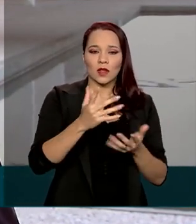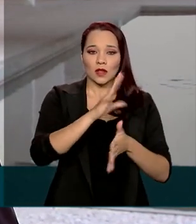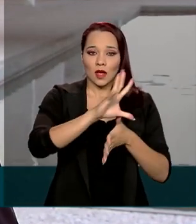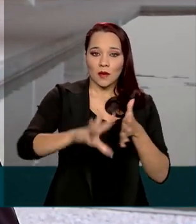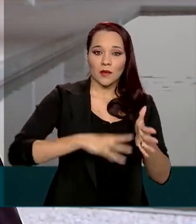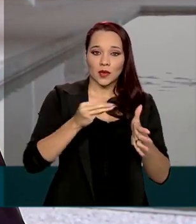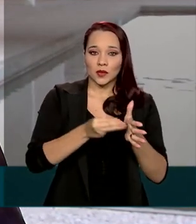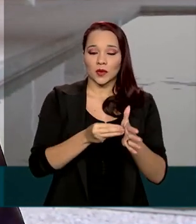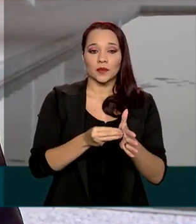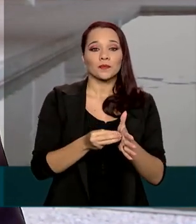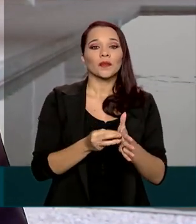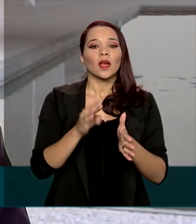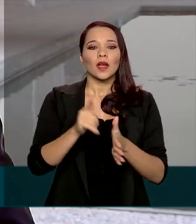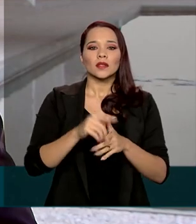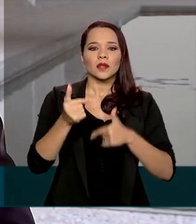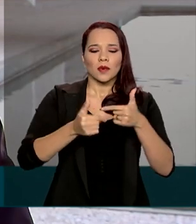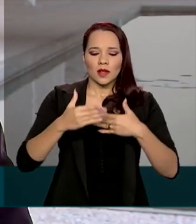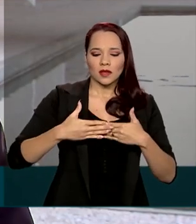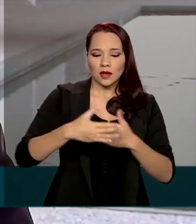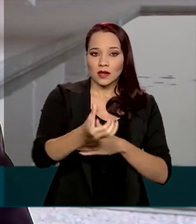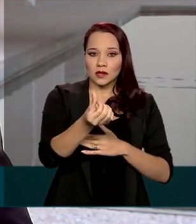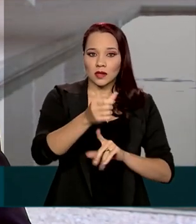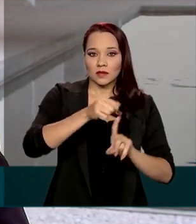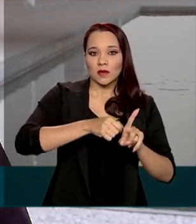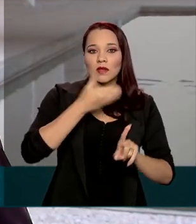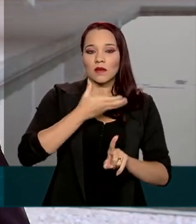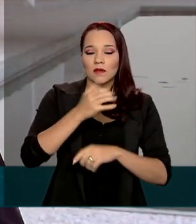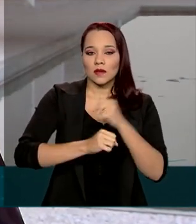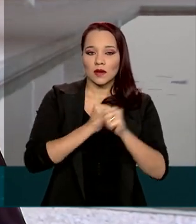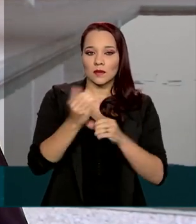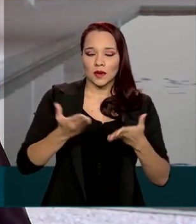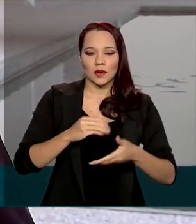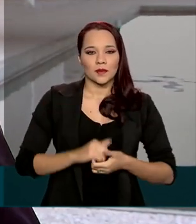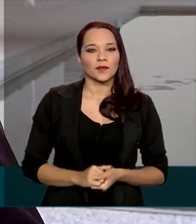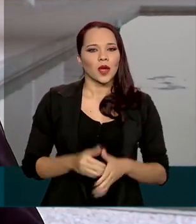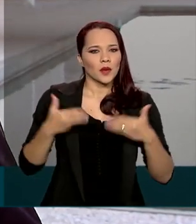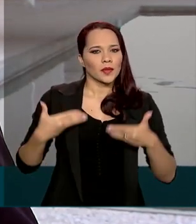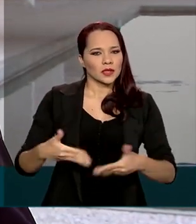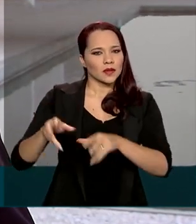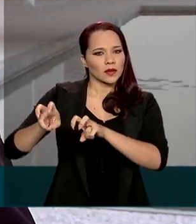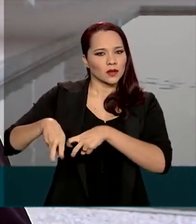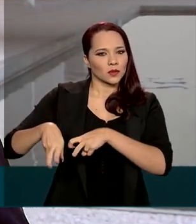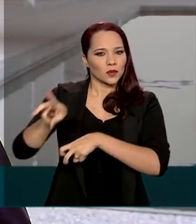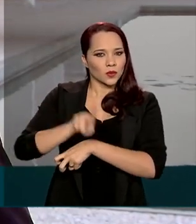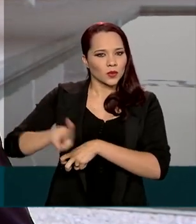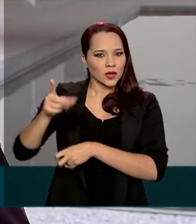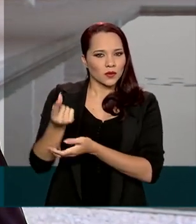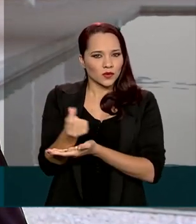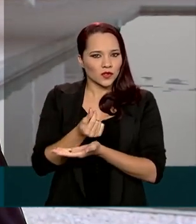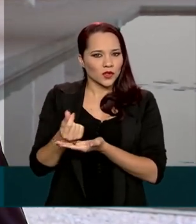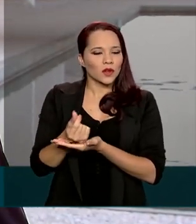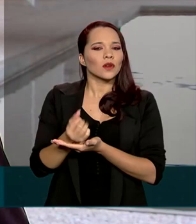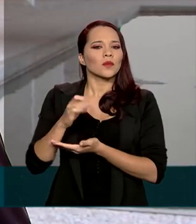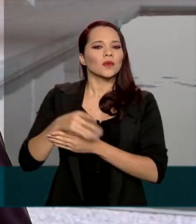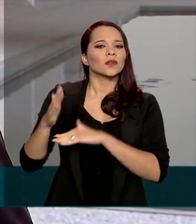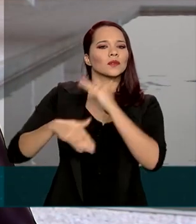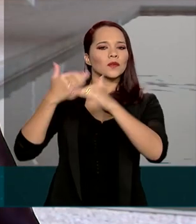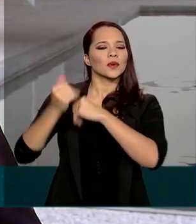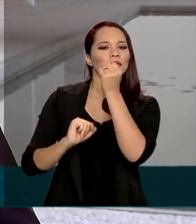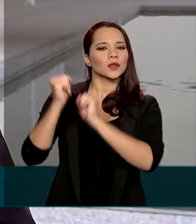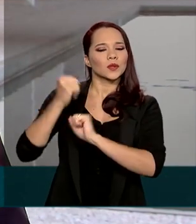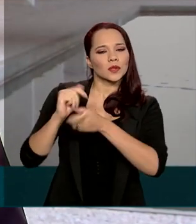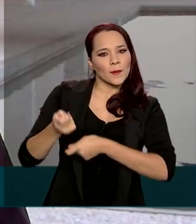A operação foi estendida até 6 de novembro deste ano. O Ministério da Agricultura deve utilizar a verba para o desenvolvimento da indústria